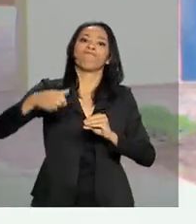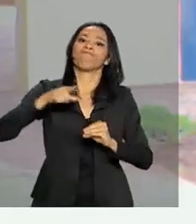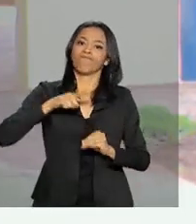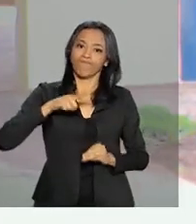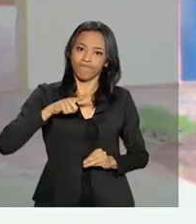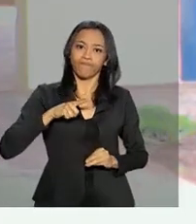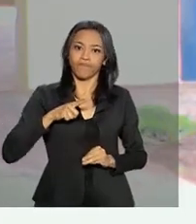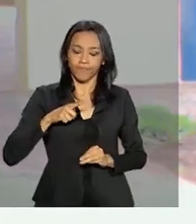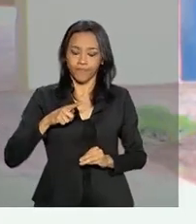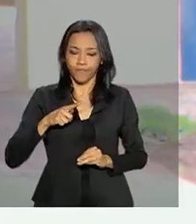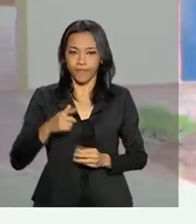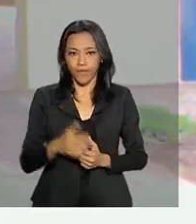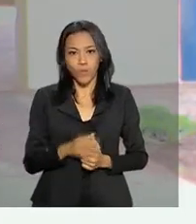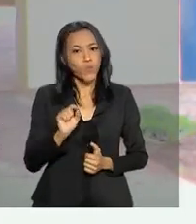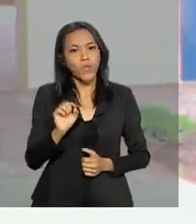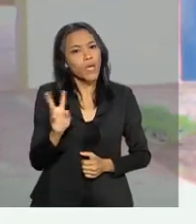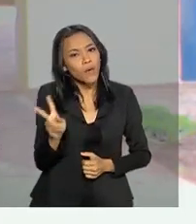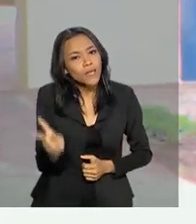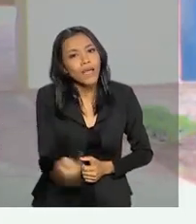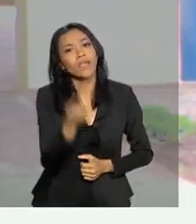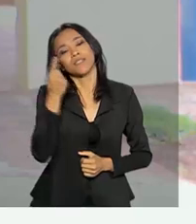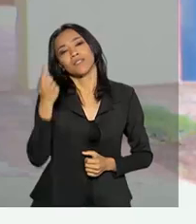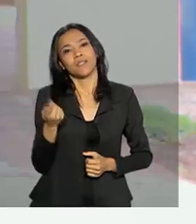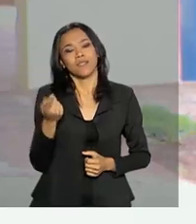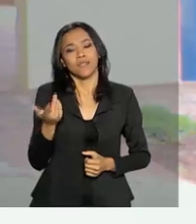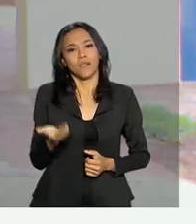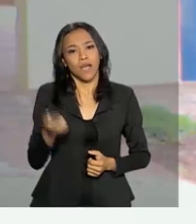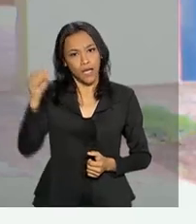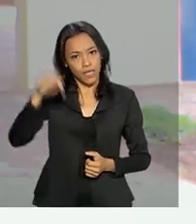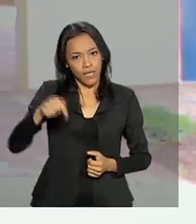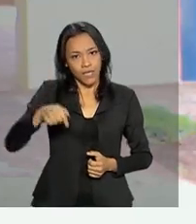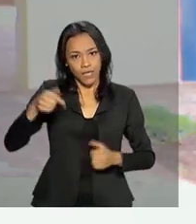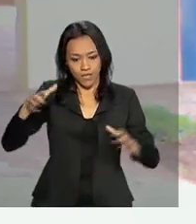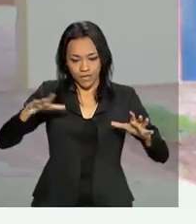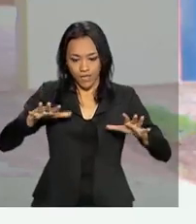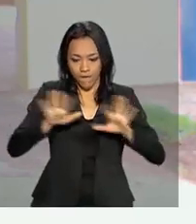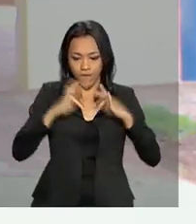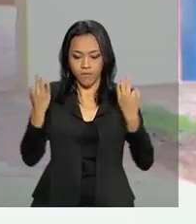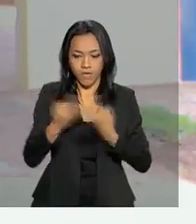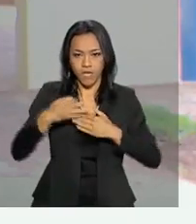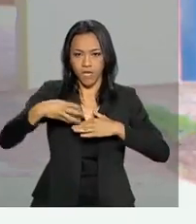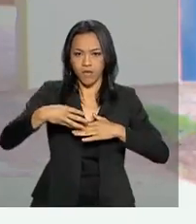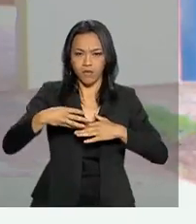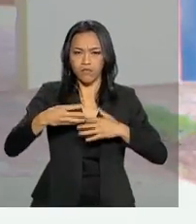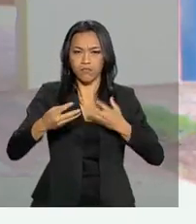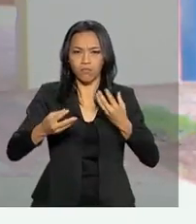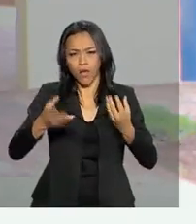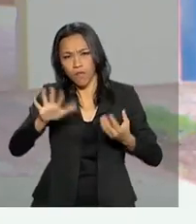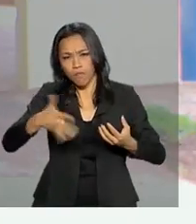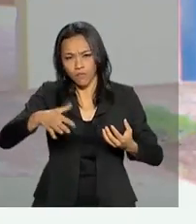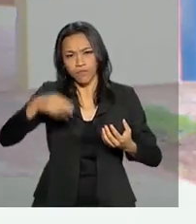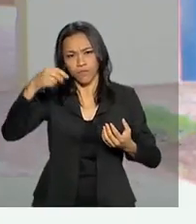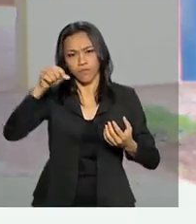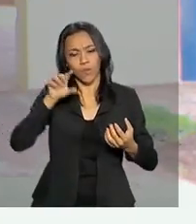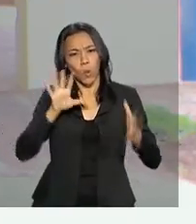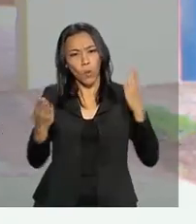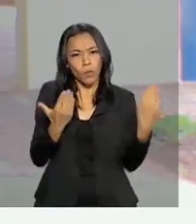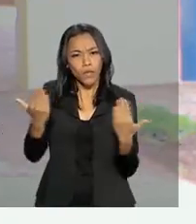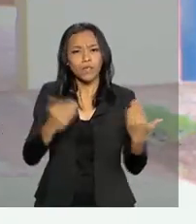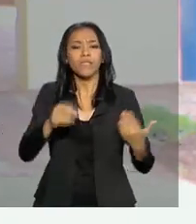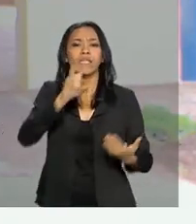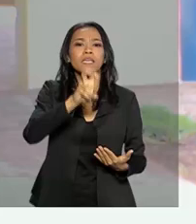Geralmente, a produtividade em Moçambique, no setor familiar, está em torno, a média nacional, em torno de